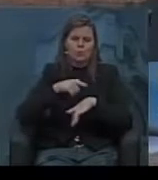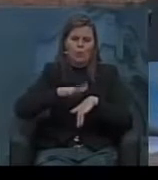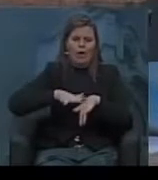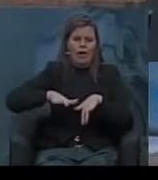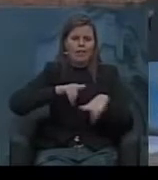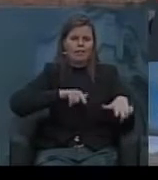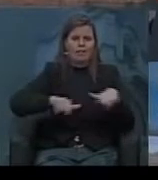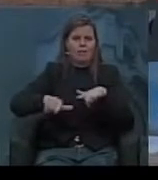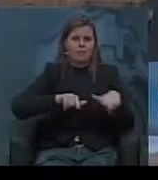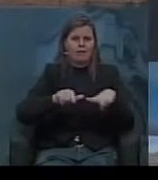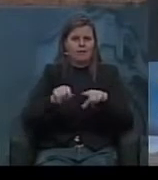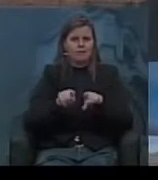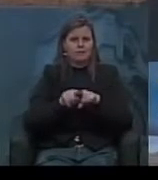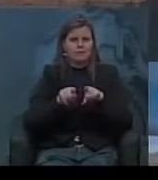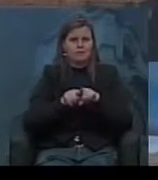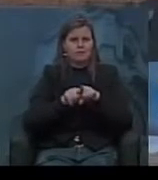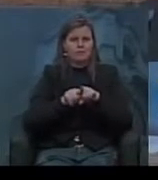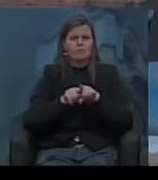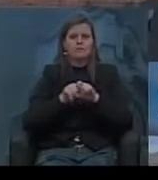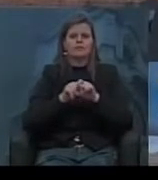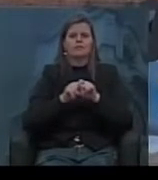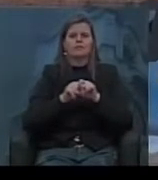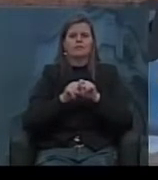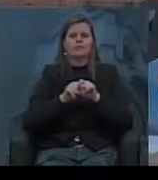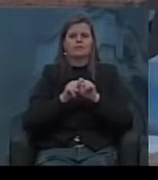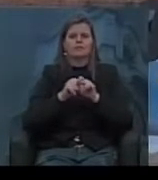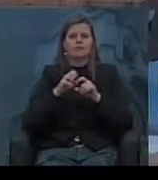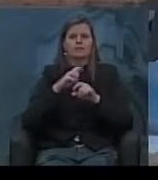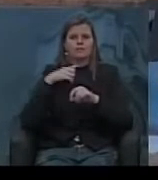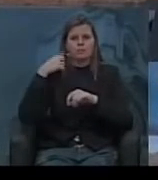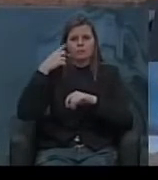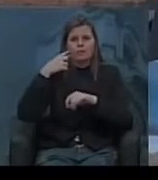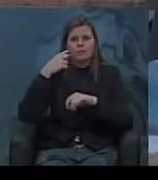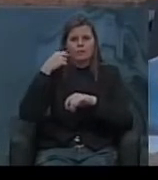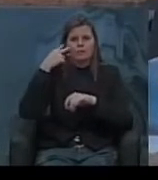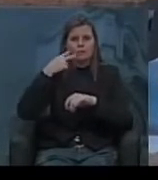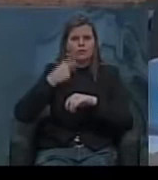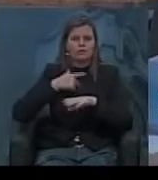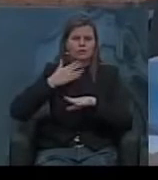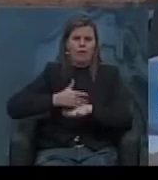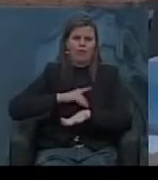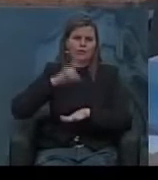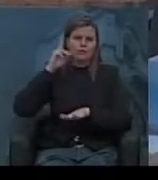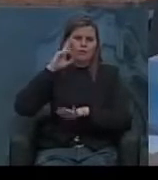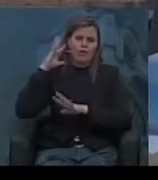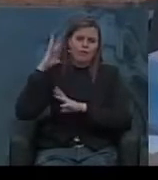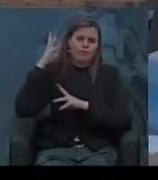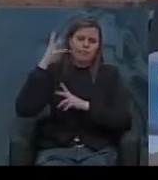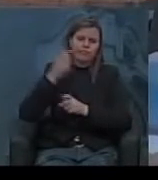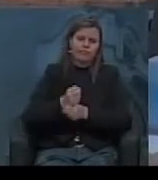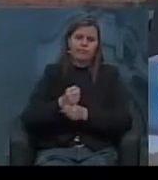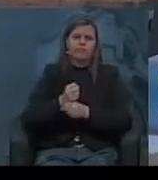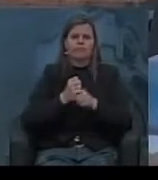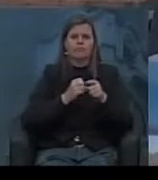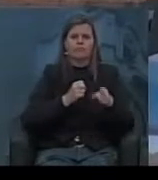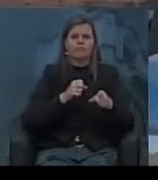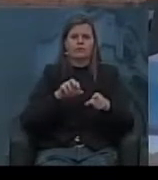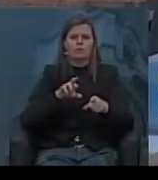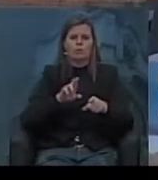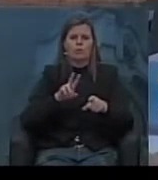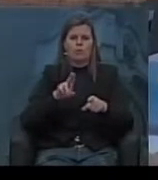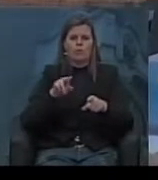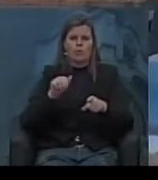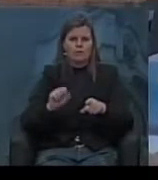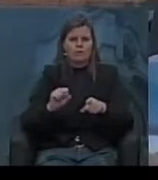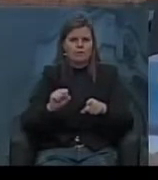que sou deputado vereador enfim que tem uma história e Pedro Ruas que a gente